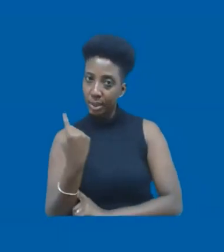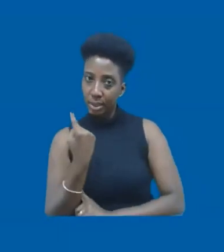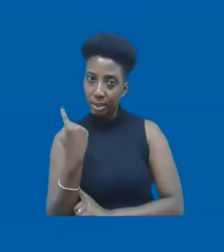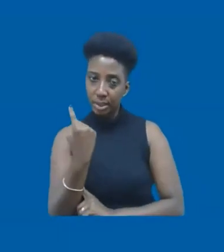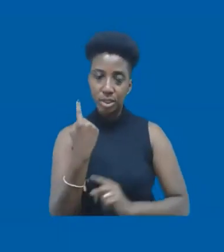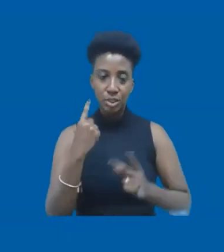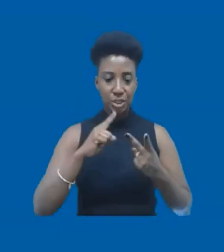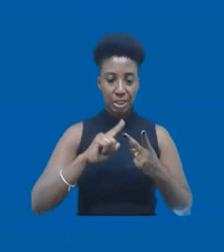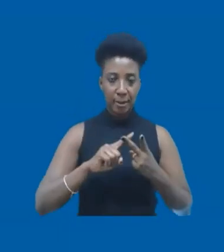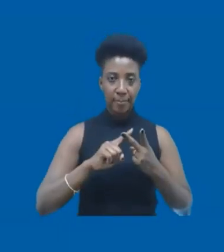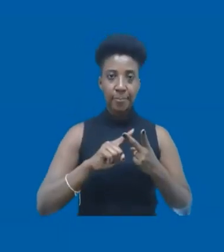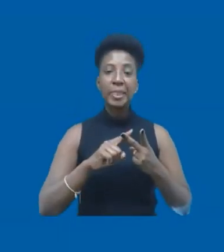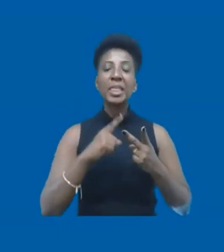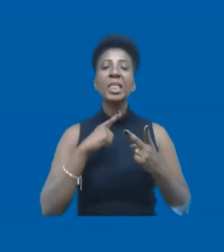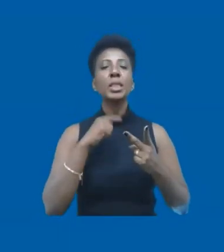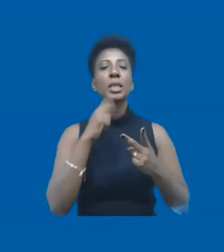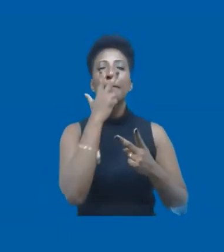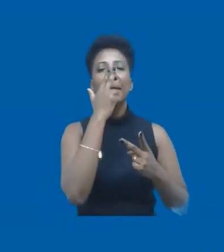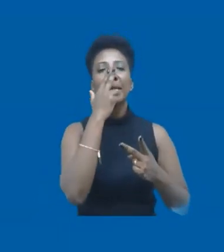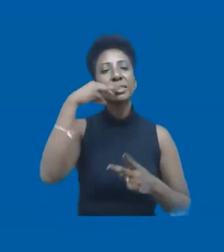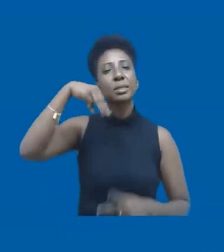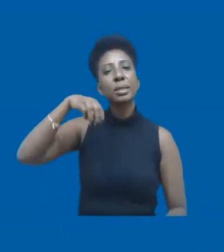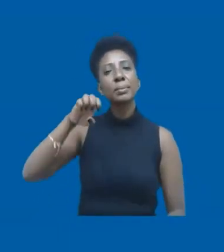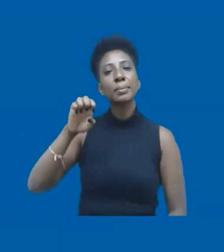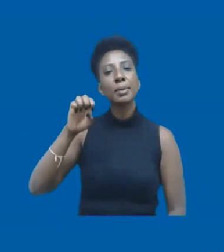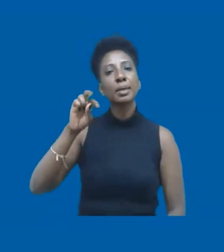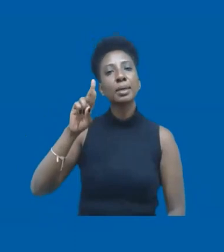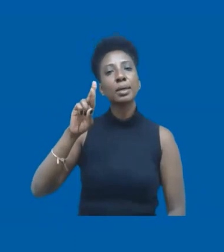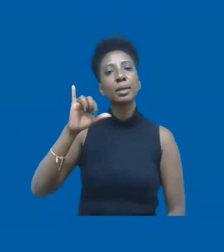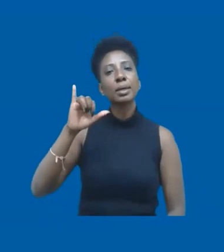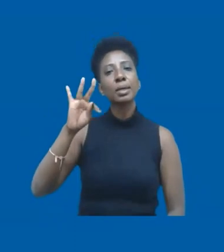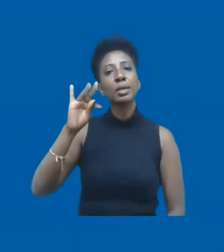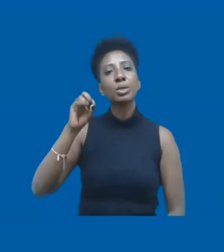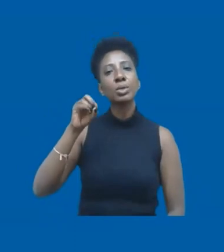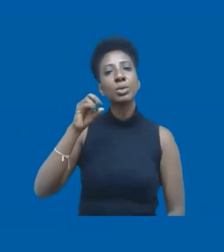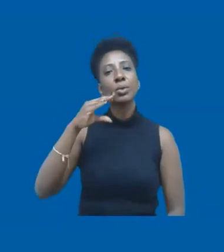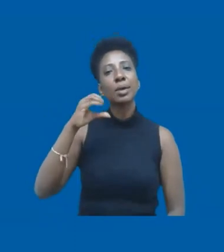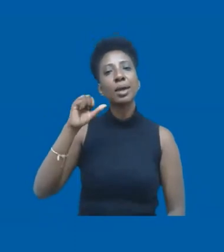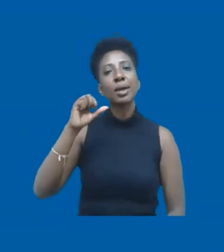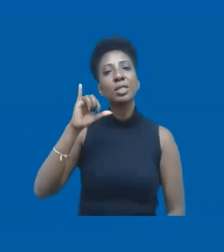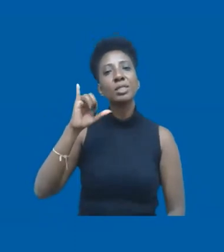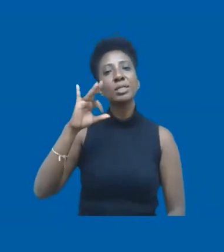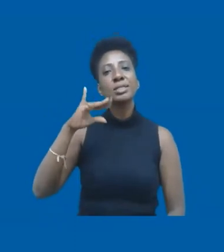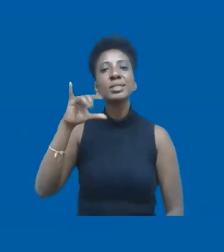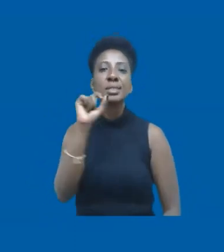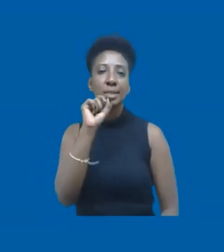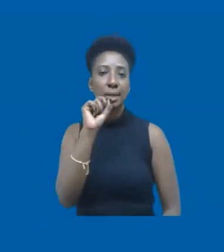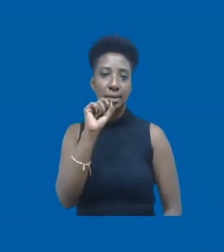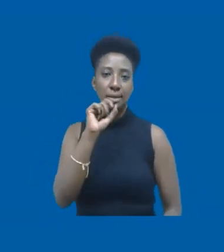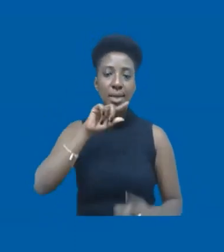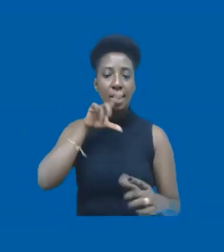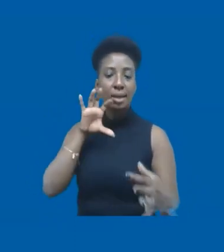esse pensamento meritocrático em relação ao sistema de ensino. Os indivíduos, eles supostamente